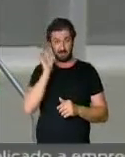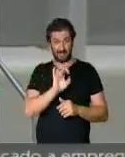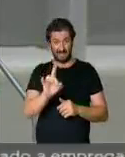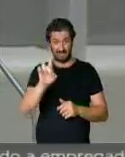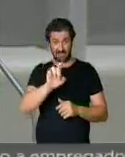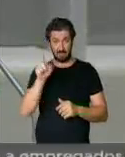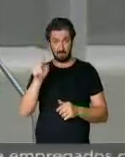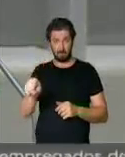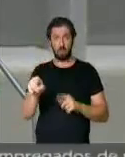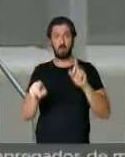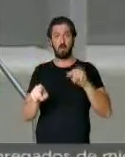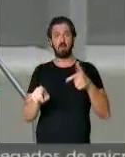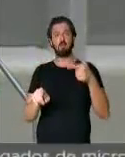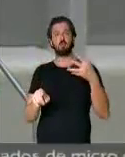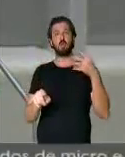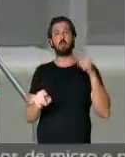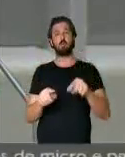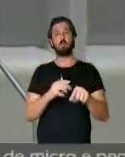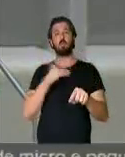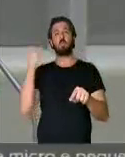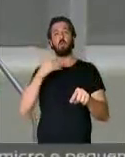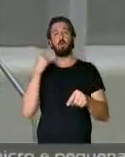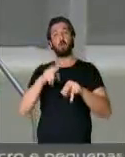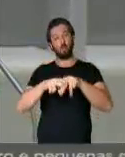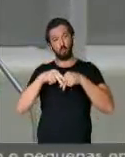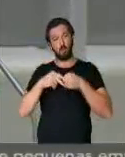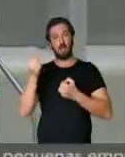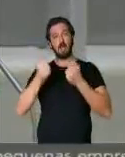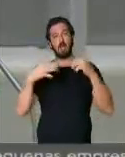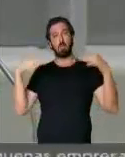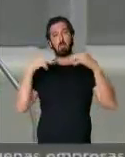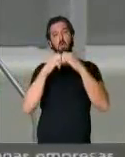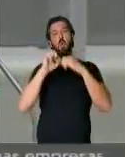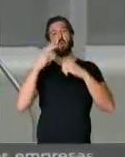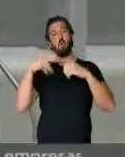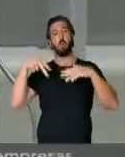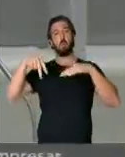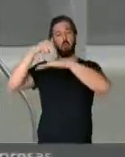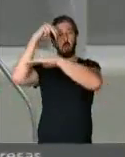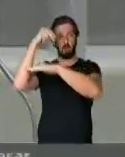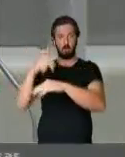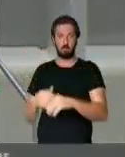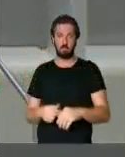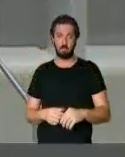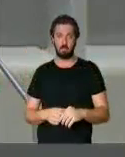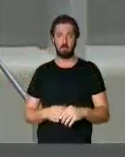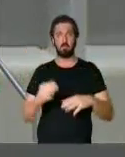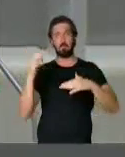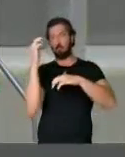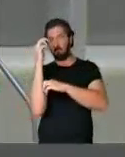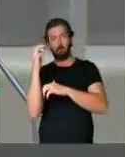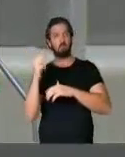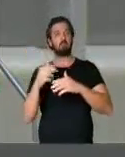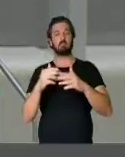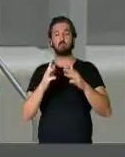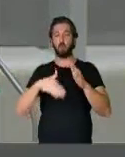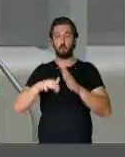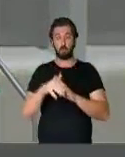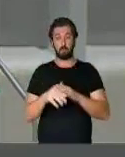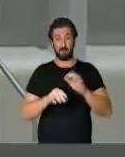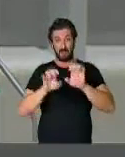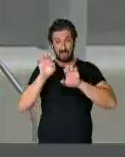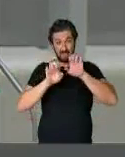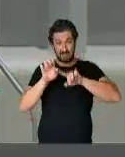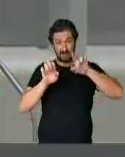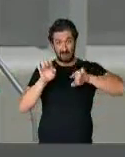quase 24 mil mortes por acidente de trânsito. E essa estatística como principal causa